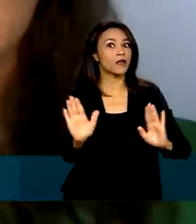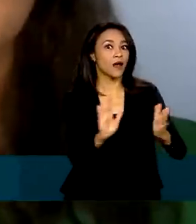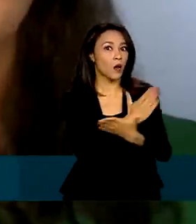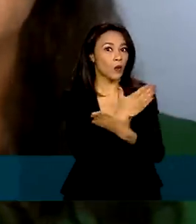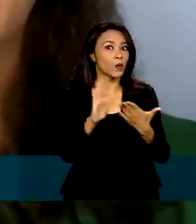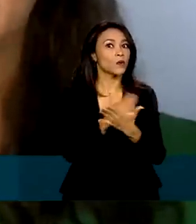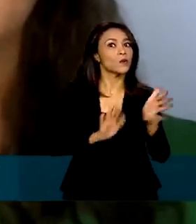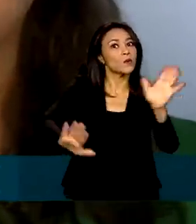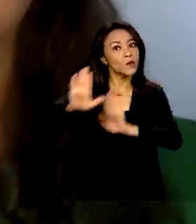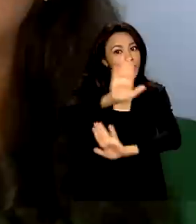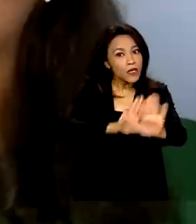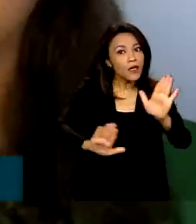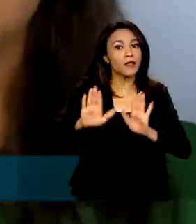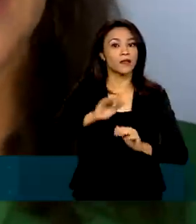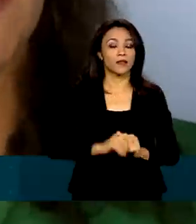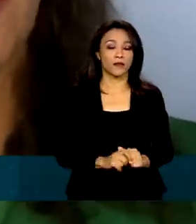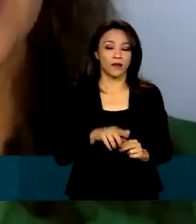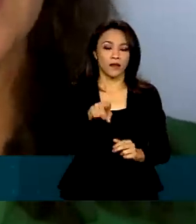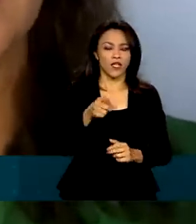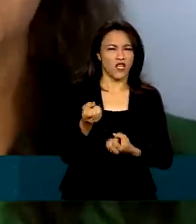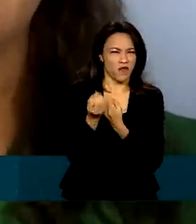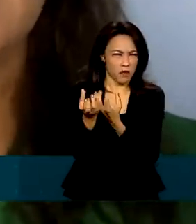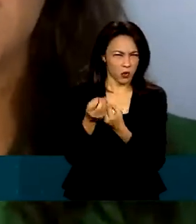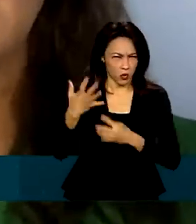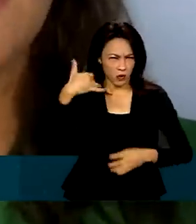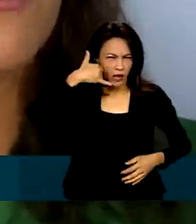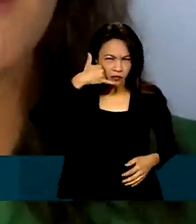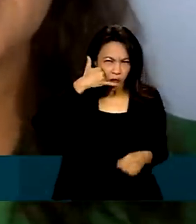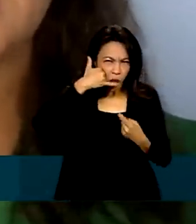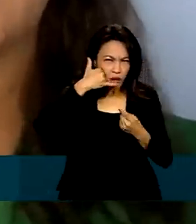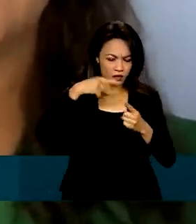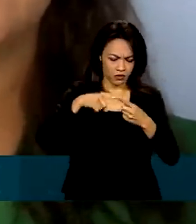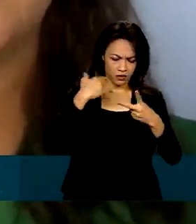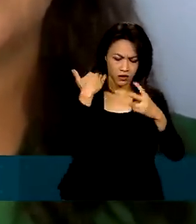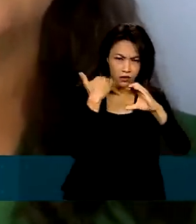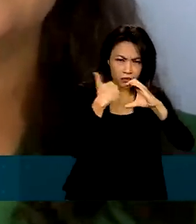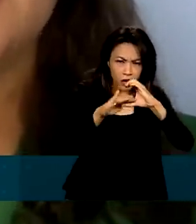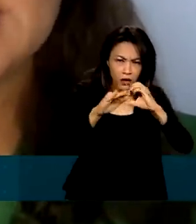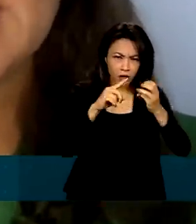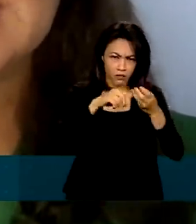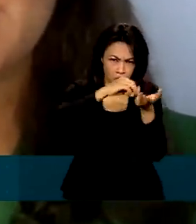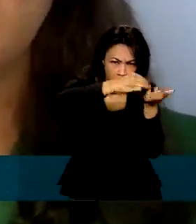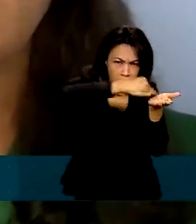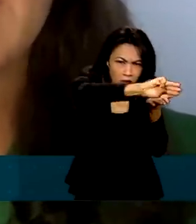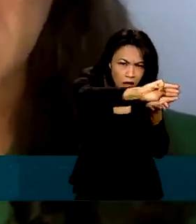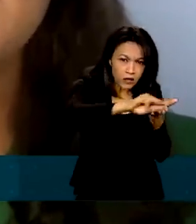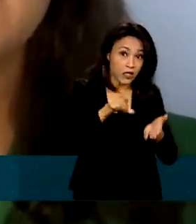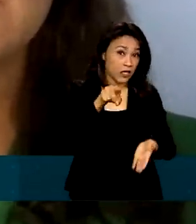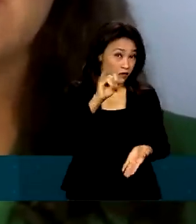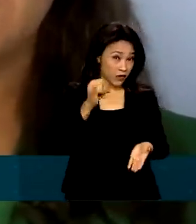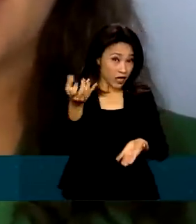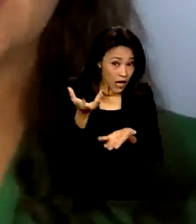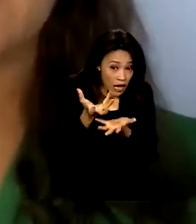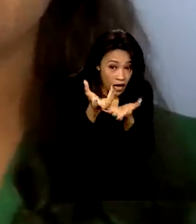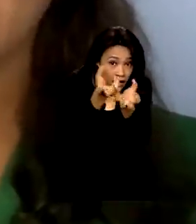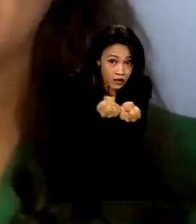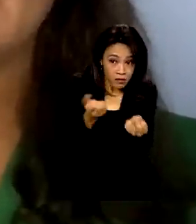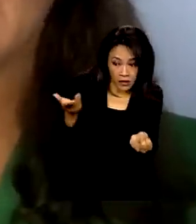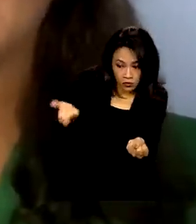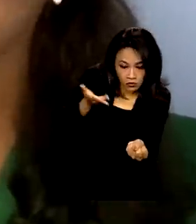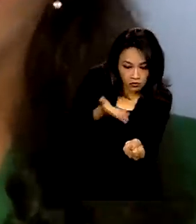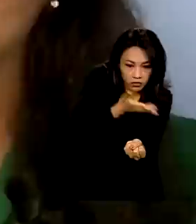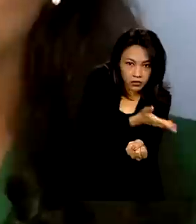Não são solicitadas informações pelo telefone, e-mail ou mensagens. Se você receber qualquer pedido de informações